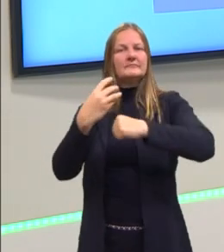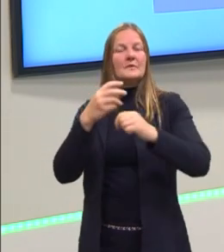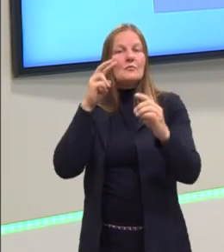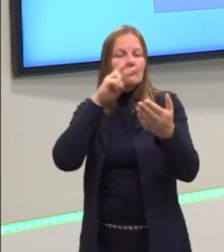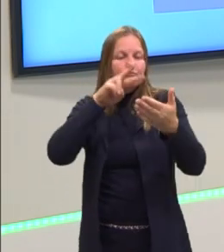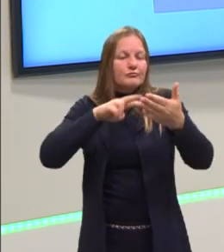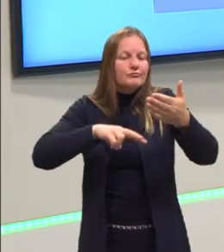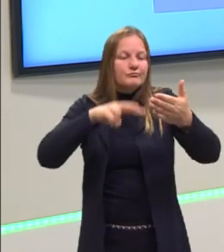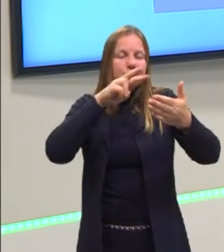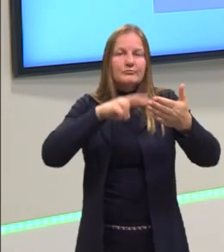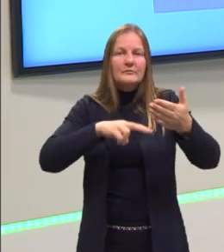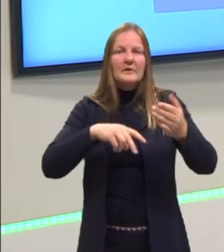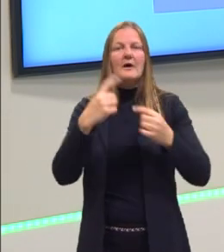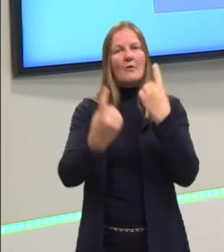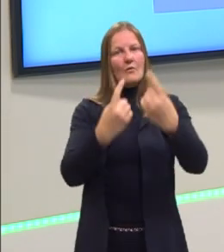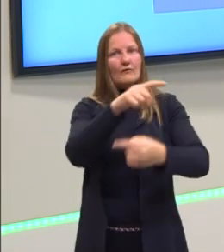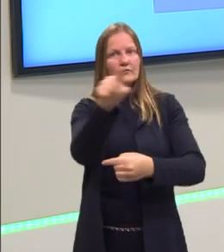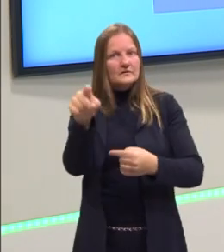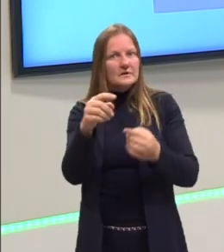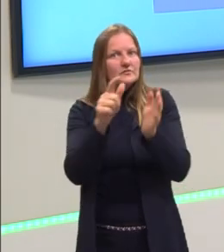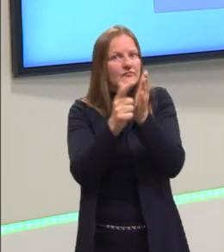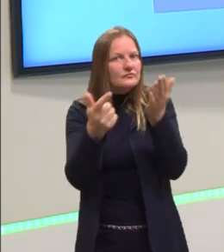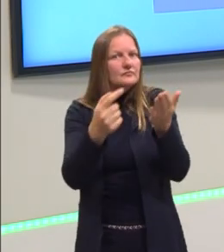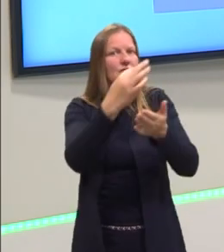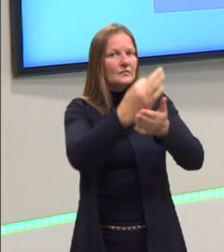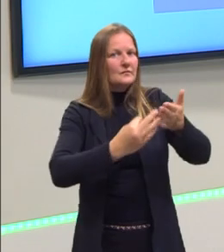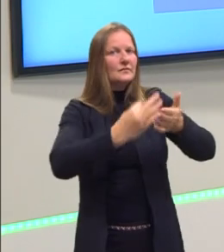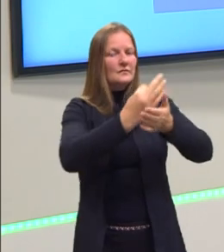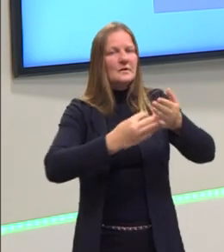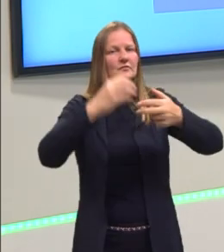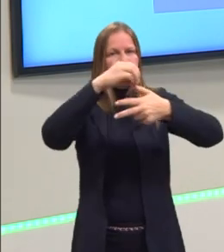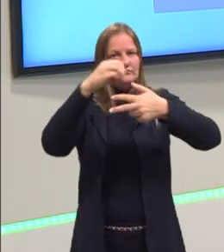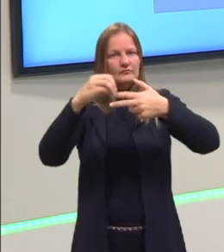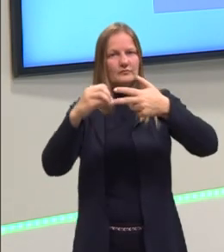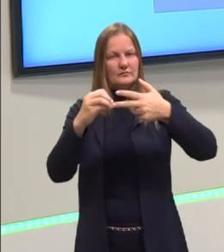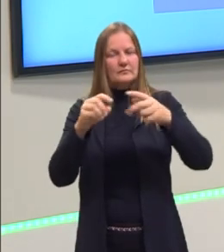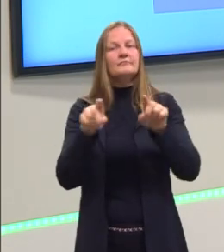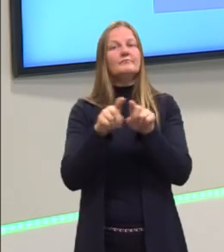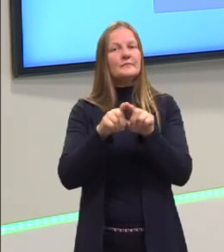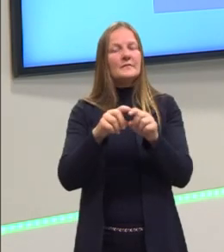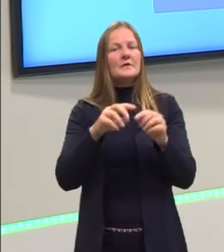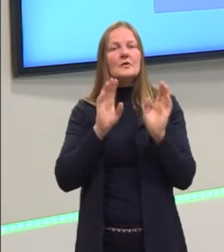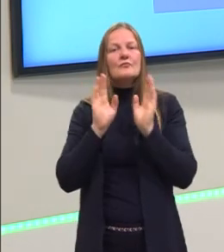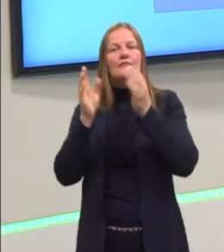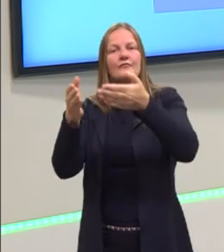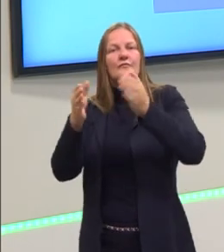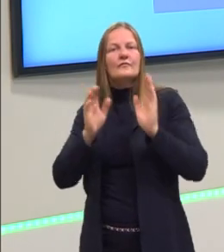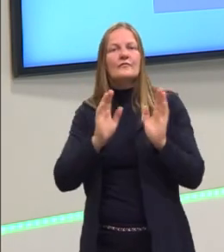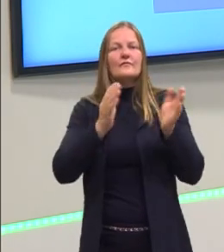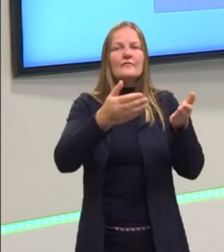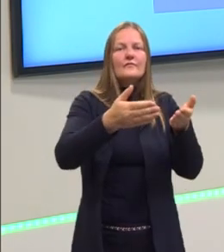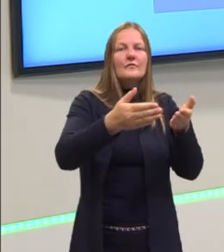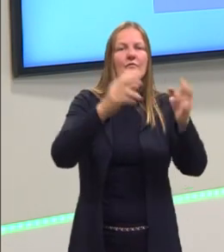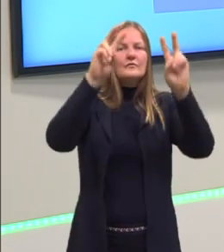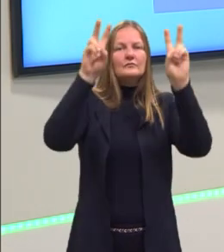Muitos dos textos que vocês vão ver na prova do Enem, eles são textos voltados mais para